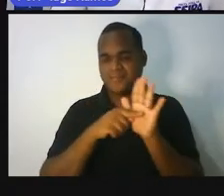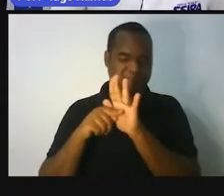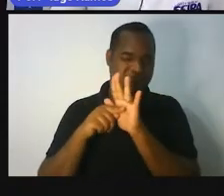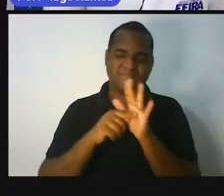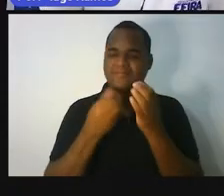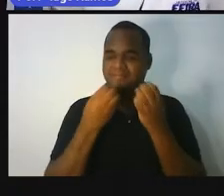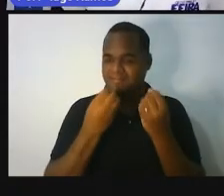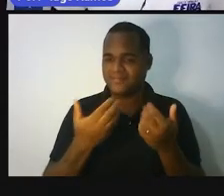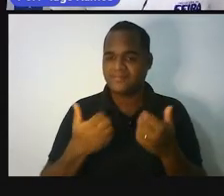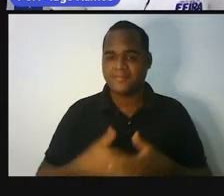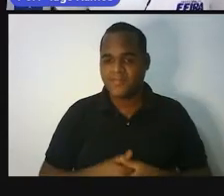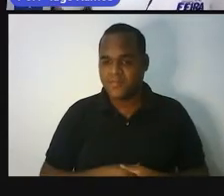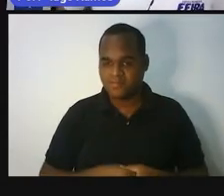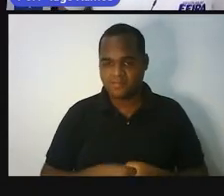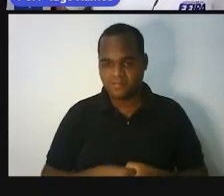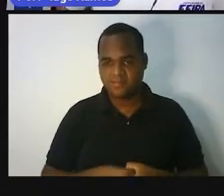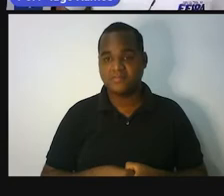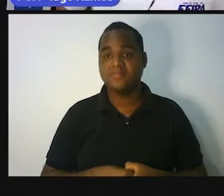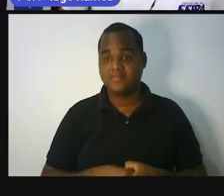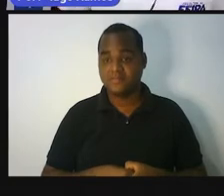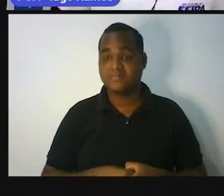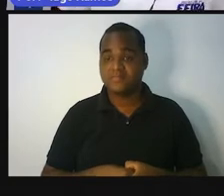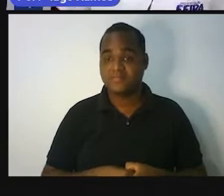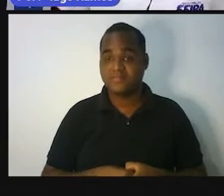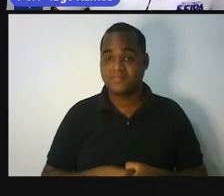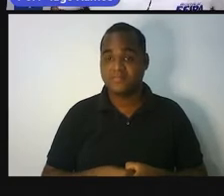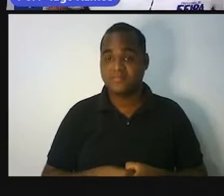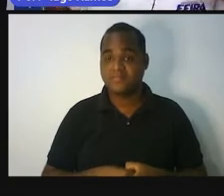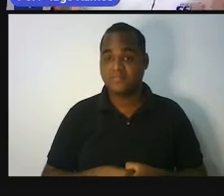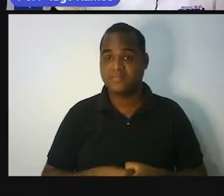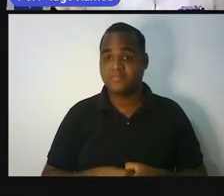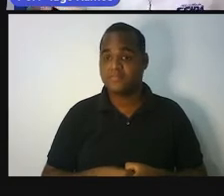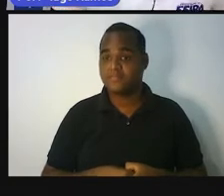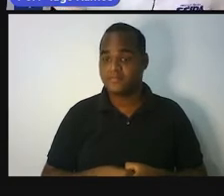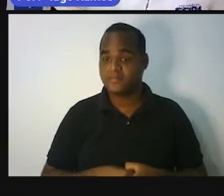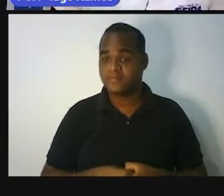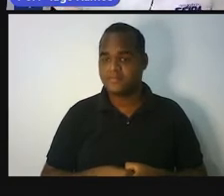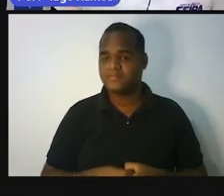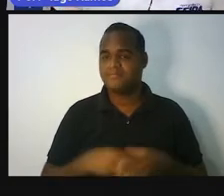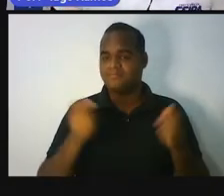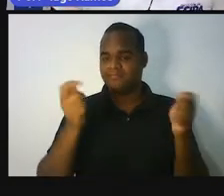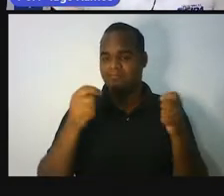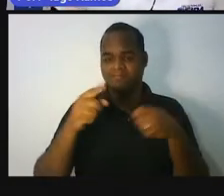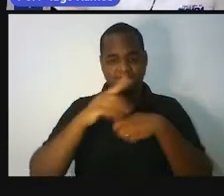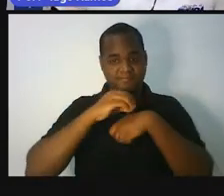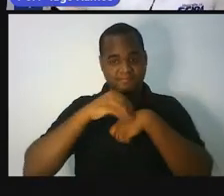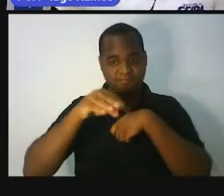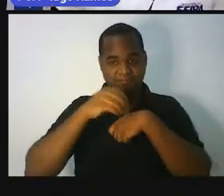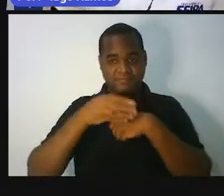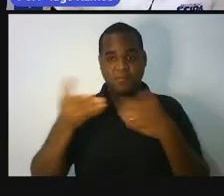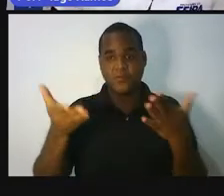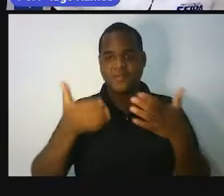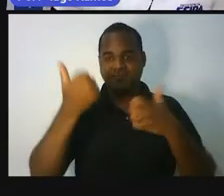E aí eu trago uma informação e a aula vai acontecer com base